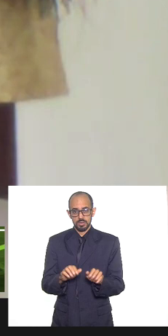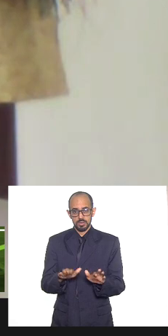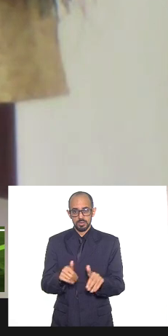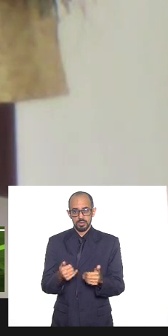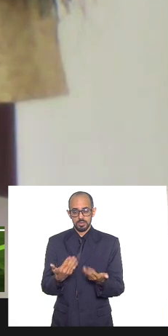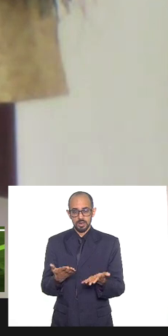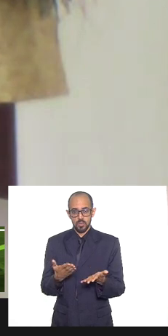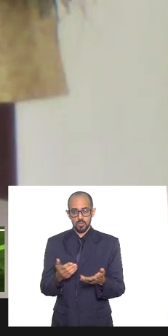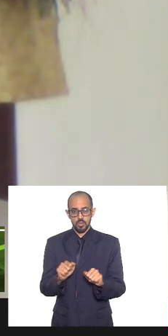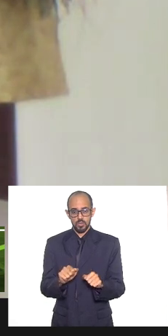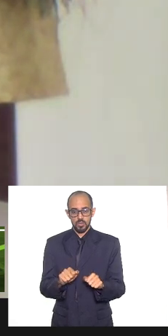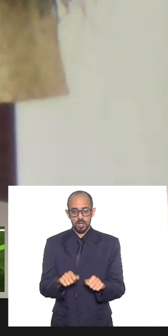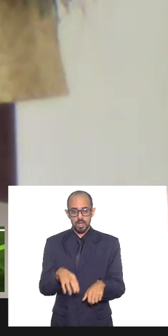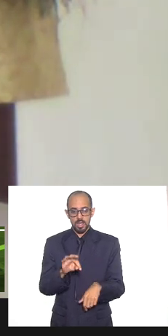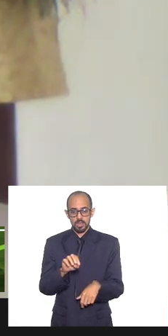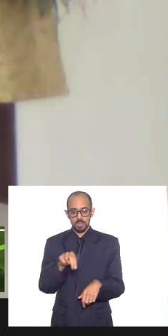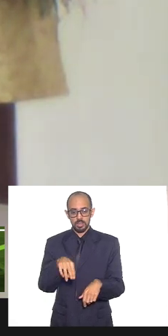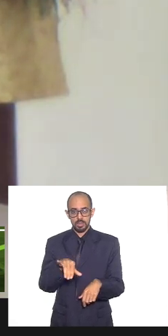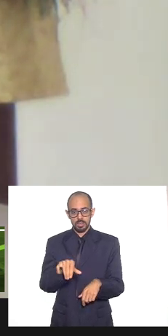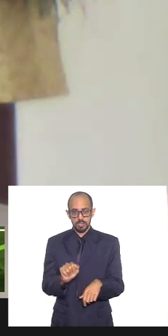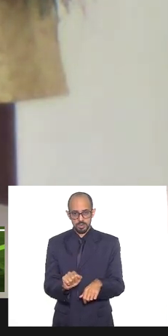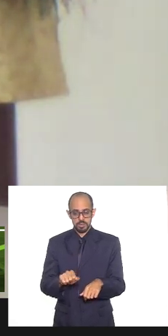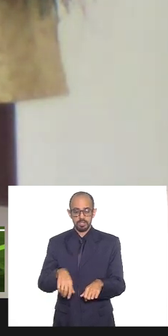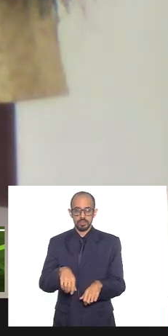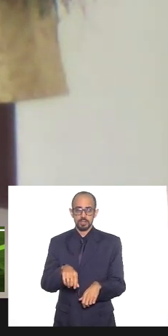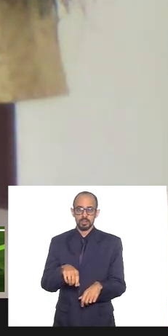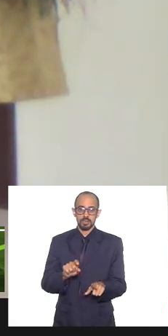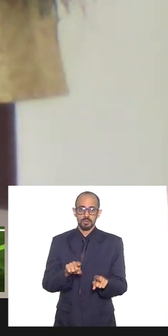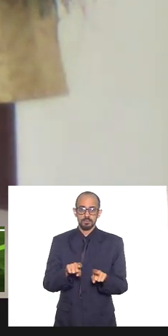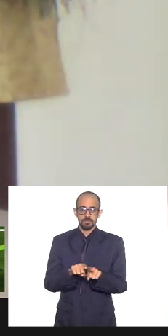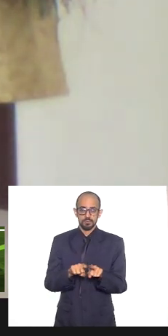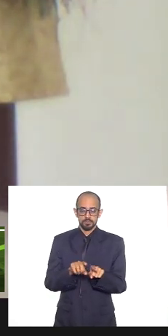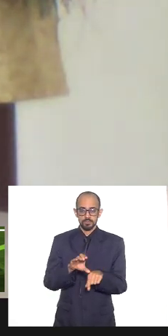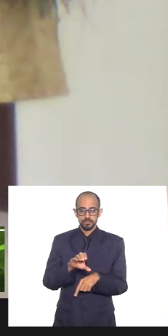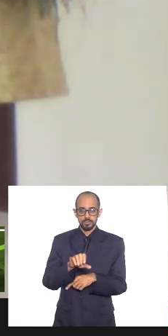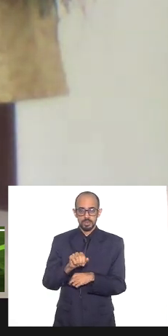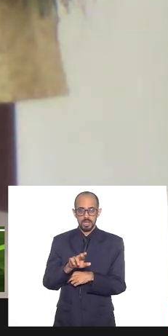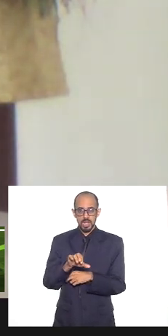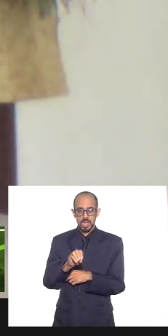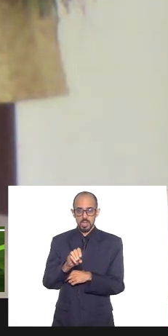a NER, a Tânia Salles Moreira, o Carlos Nobre,